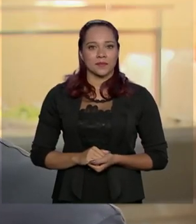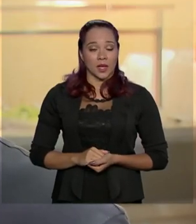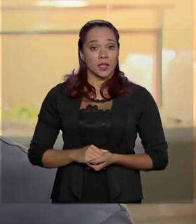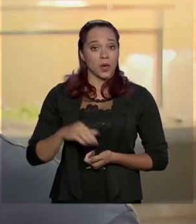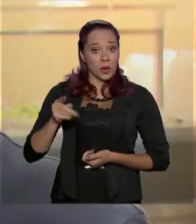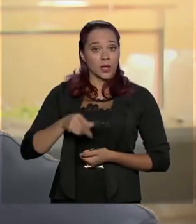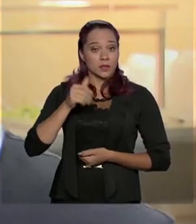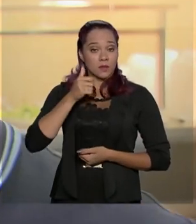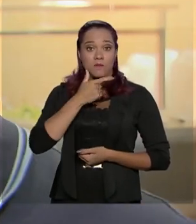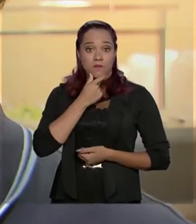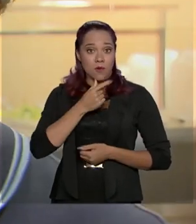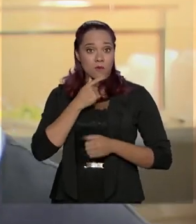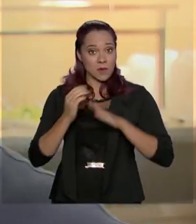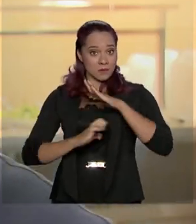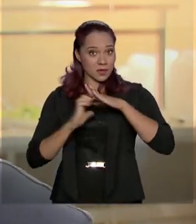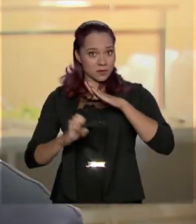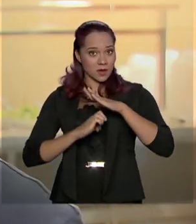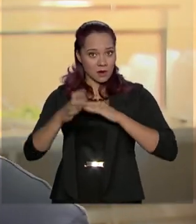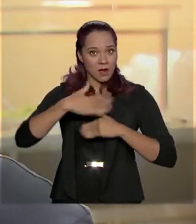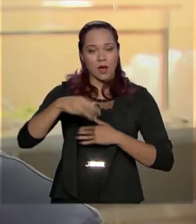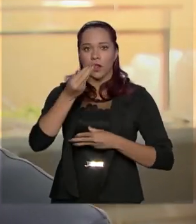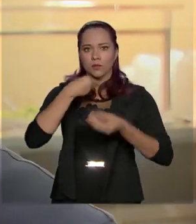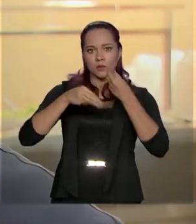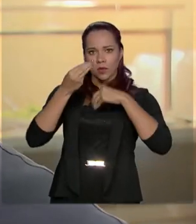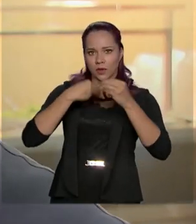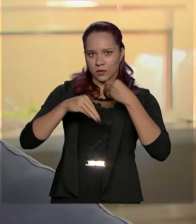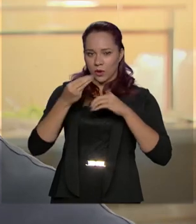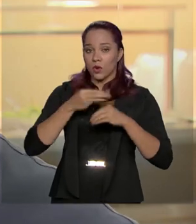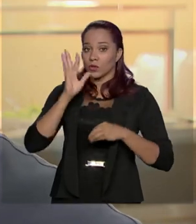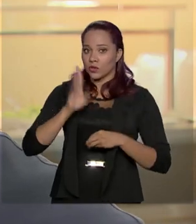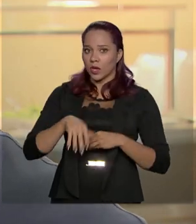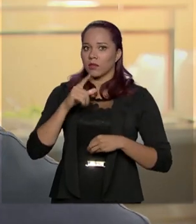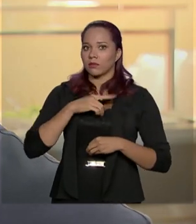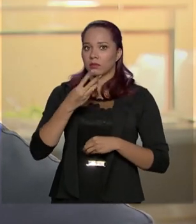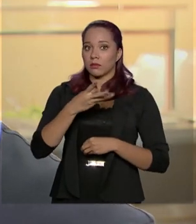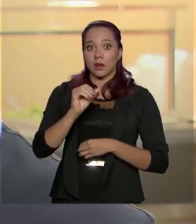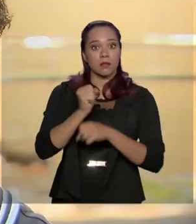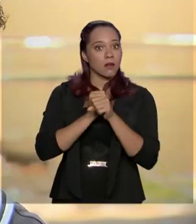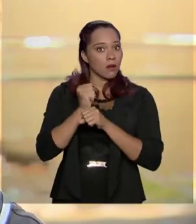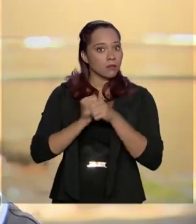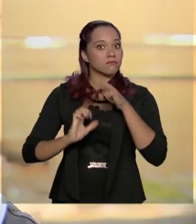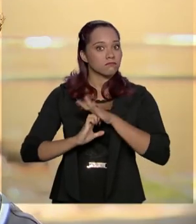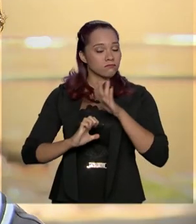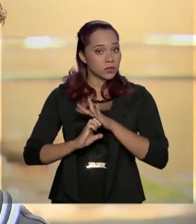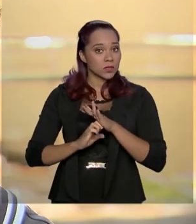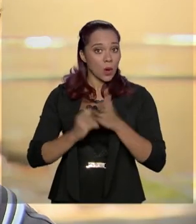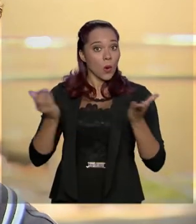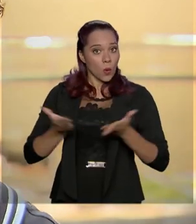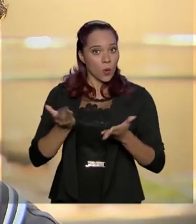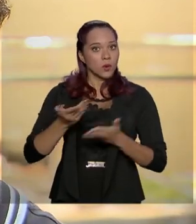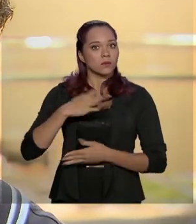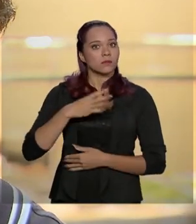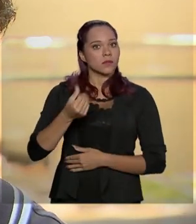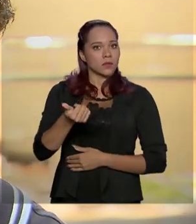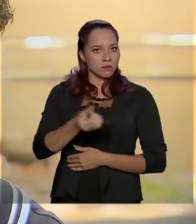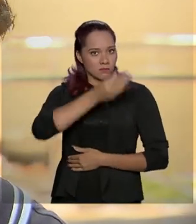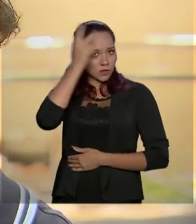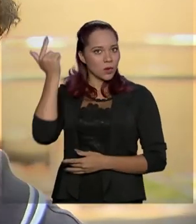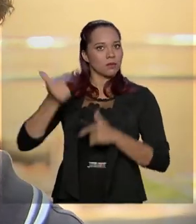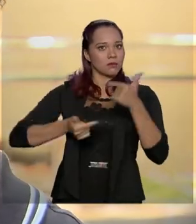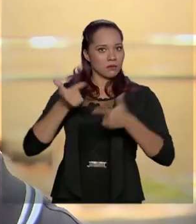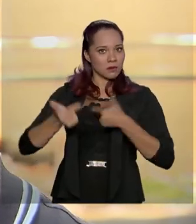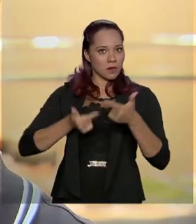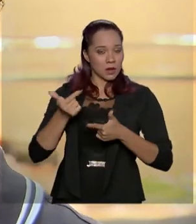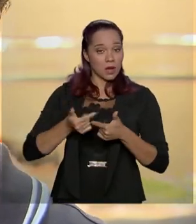Esse empresário do ramo da alimentação está no mercado há mais de 30 anos. Atualmente, ele tem 16 funcionários.